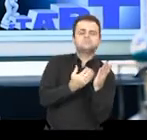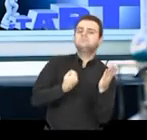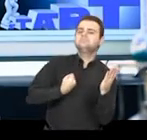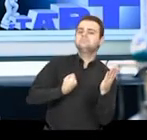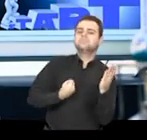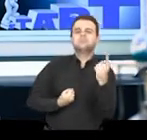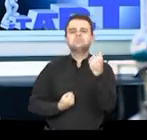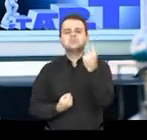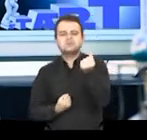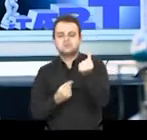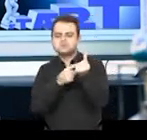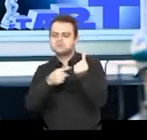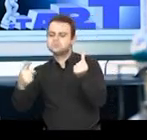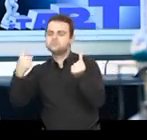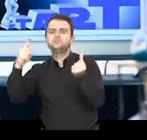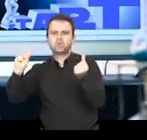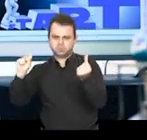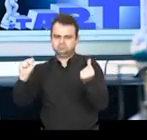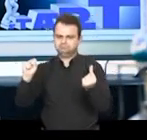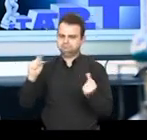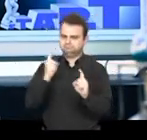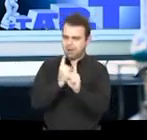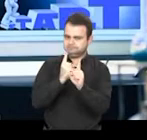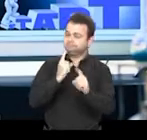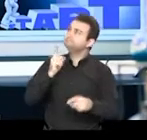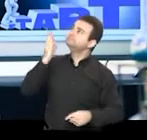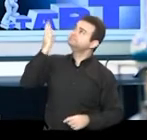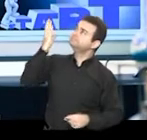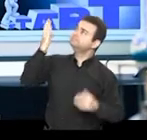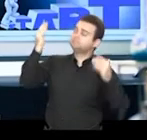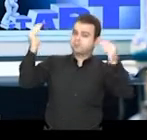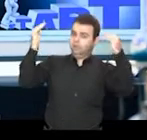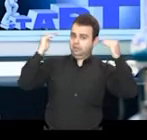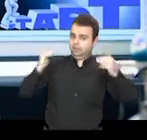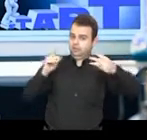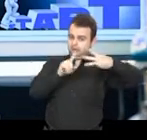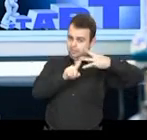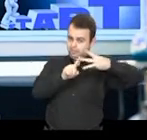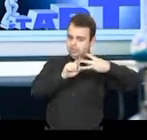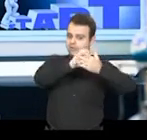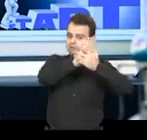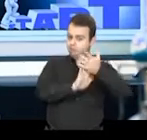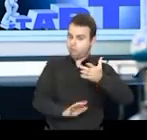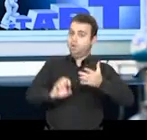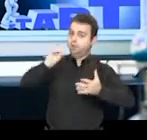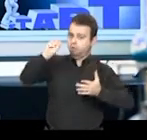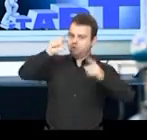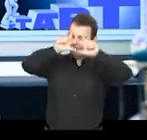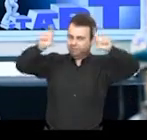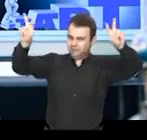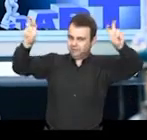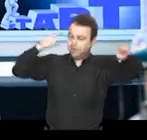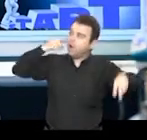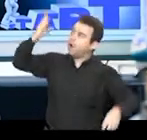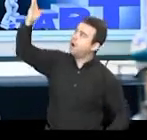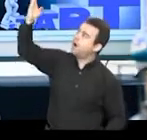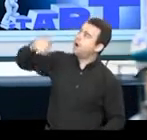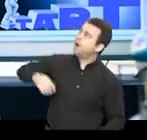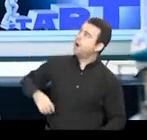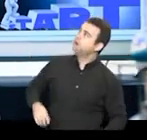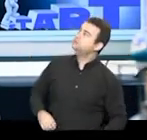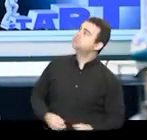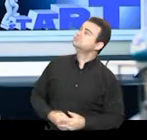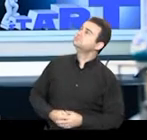página 16 até a 18. A atividade 8, parte dela que veremos, fala sobre viver